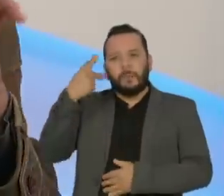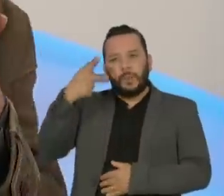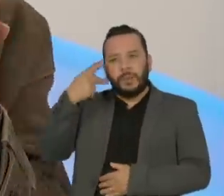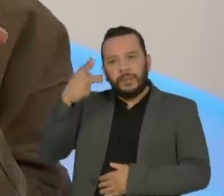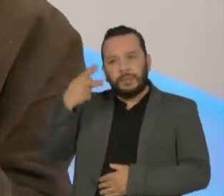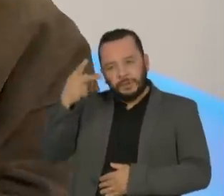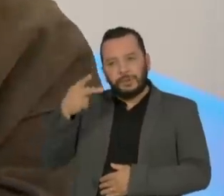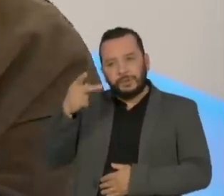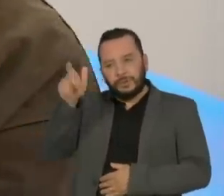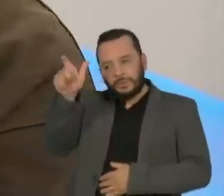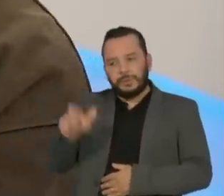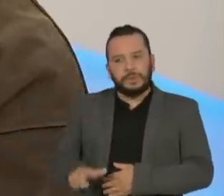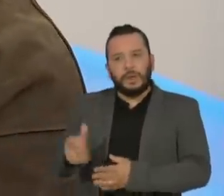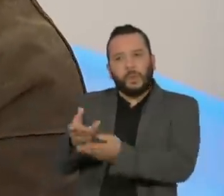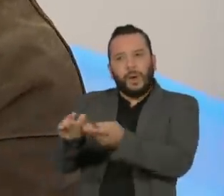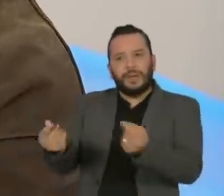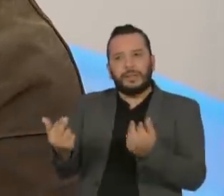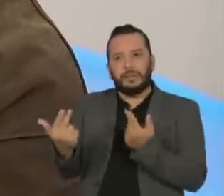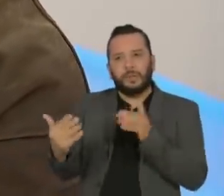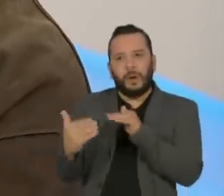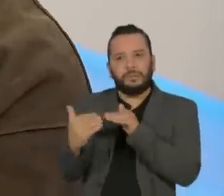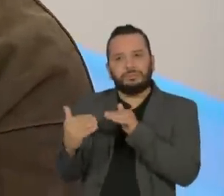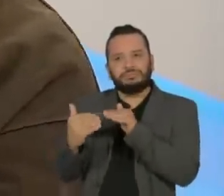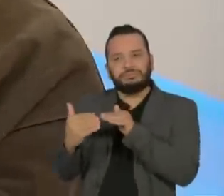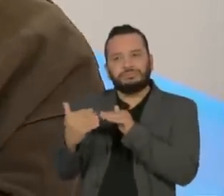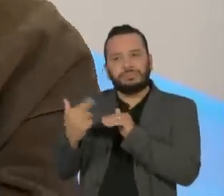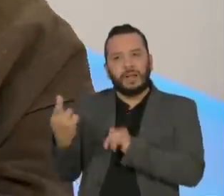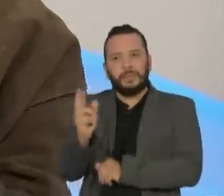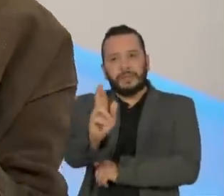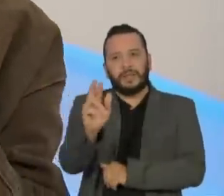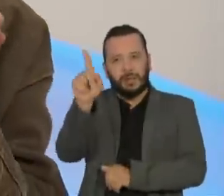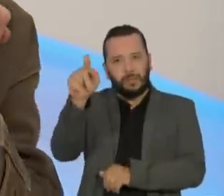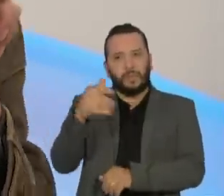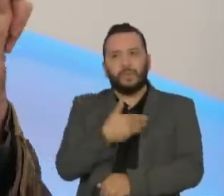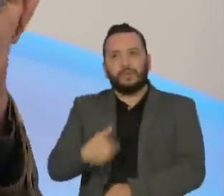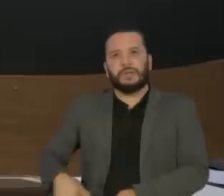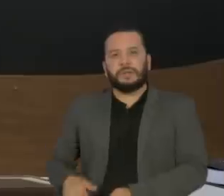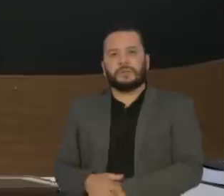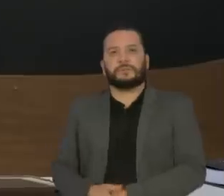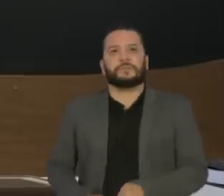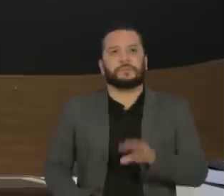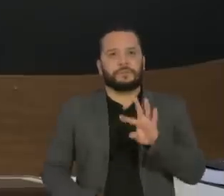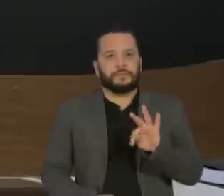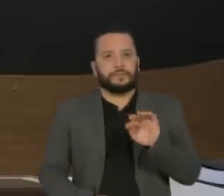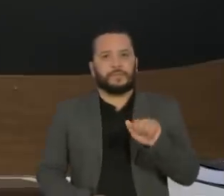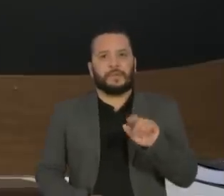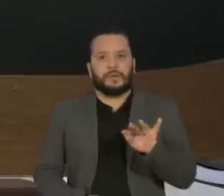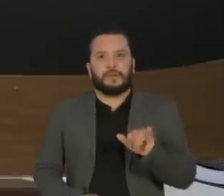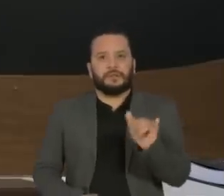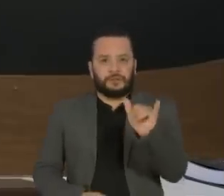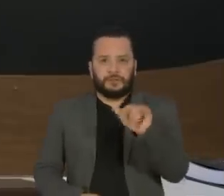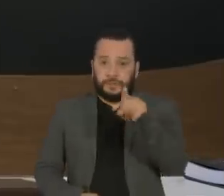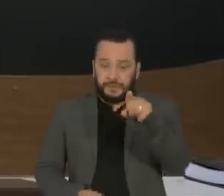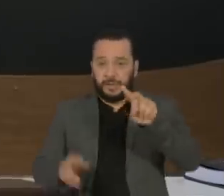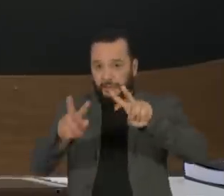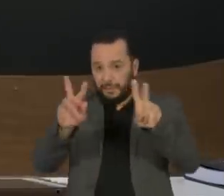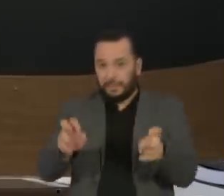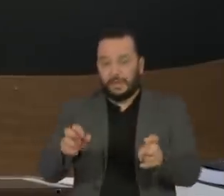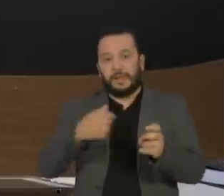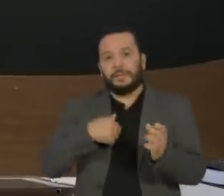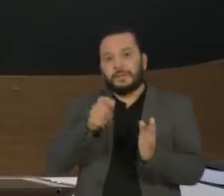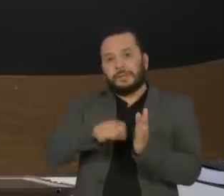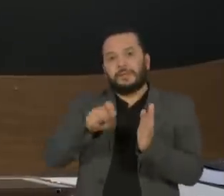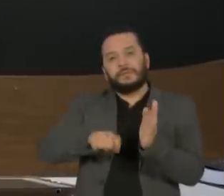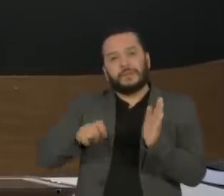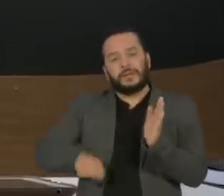representativa nos representando lá no governo. Tati, você que foi tema aí da crônica da Fernanda Torres